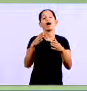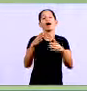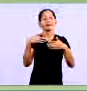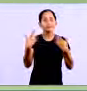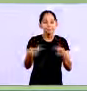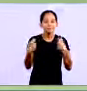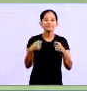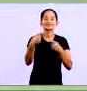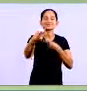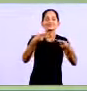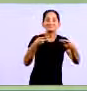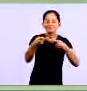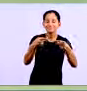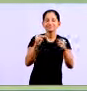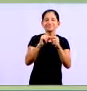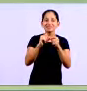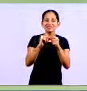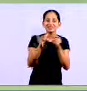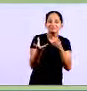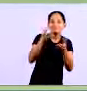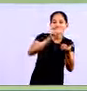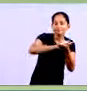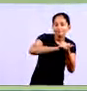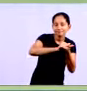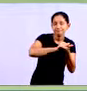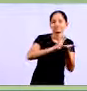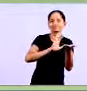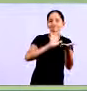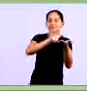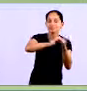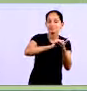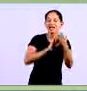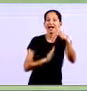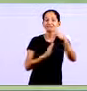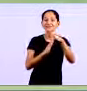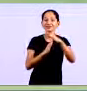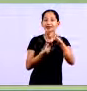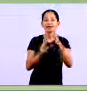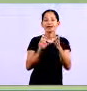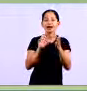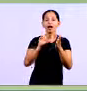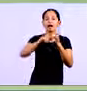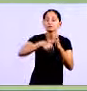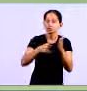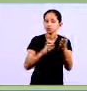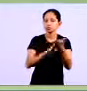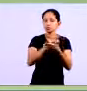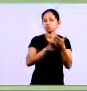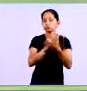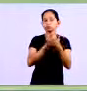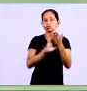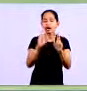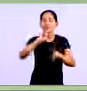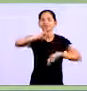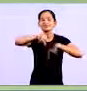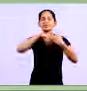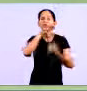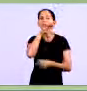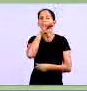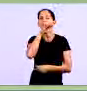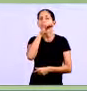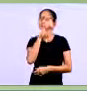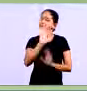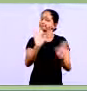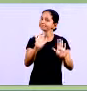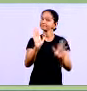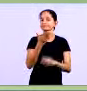devida quitação dos compromissos assumidos, dentro dos prazos estabelecidos, para evitar transtornos nas próxim